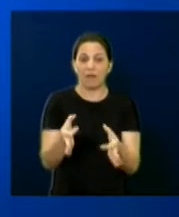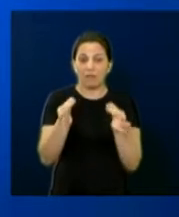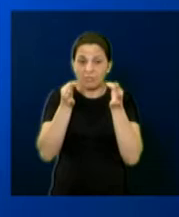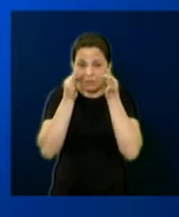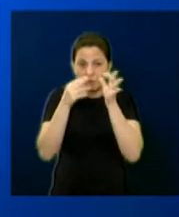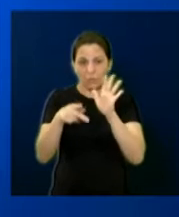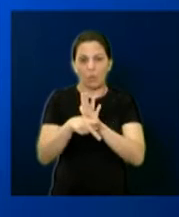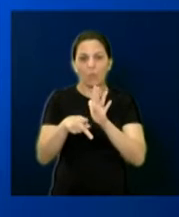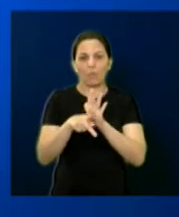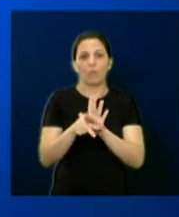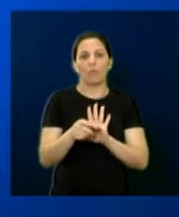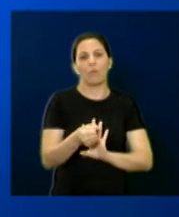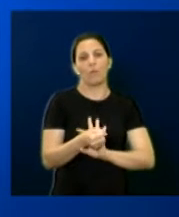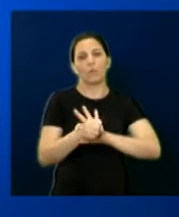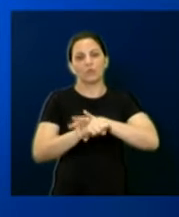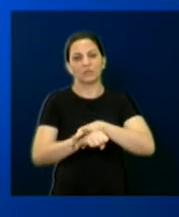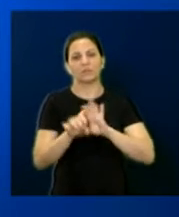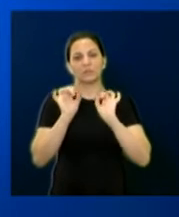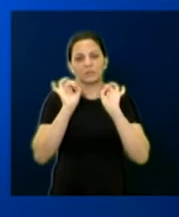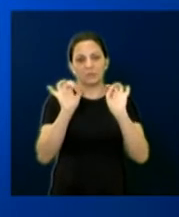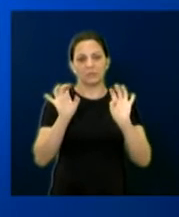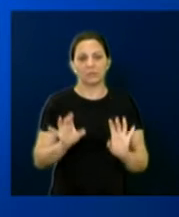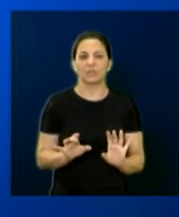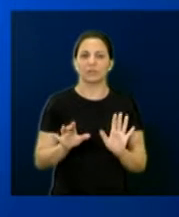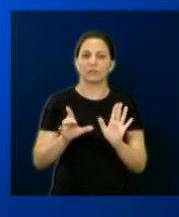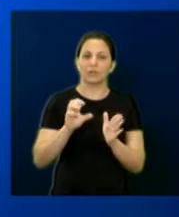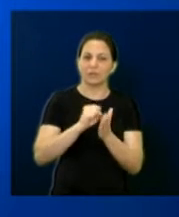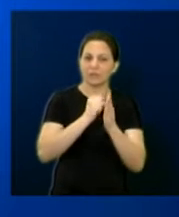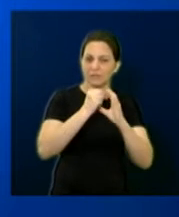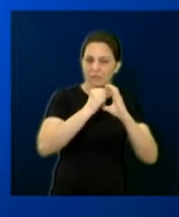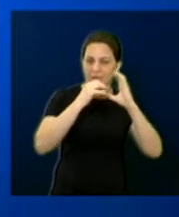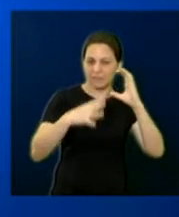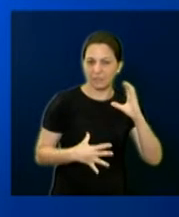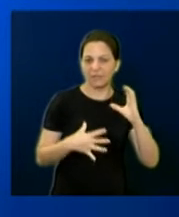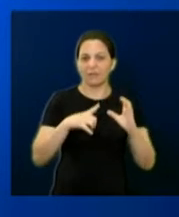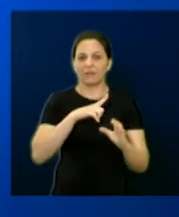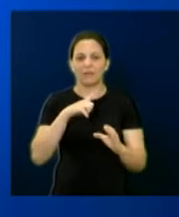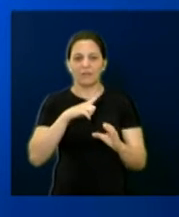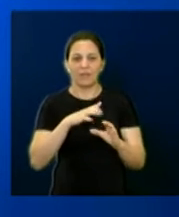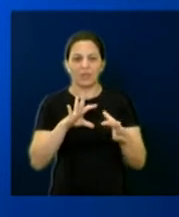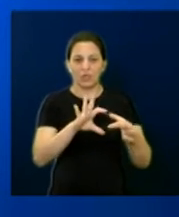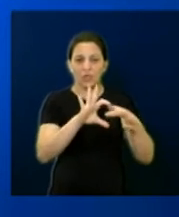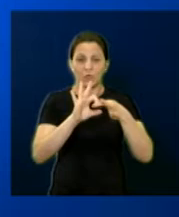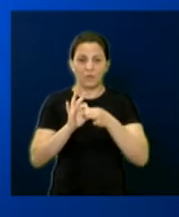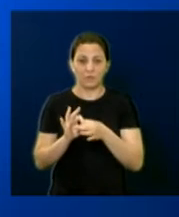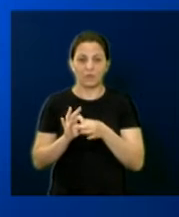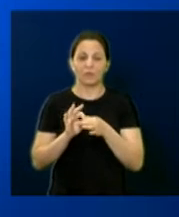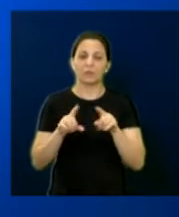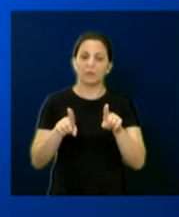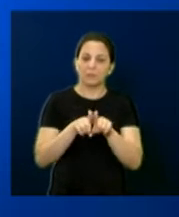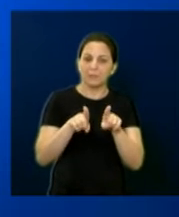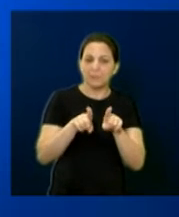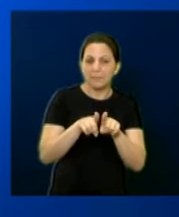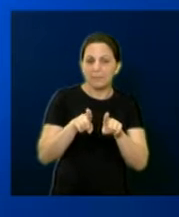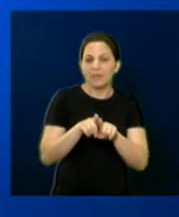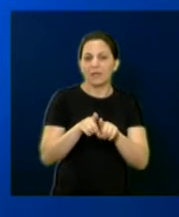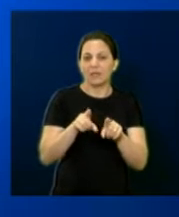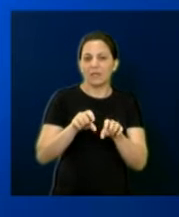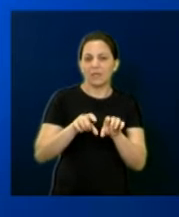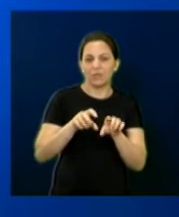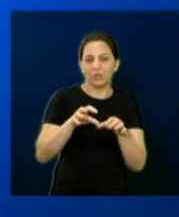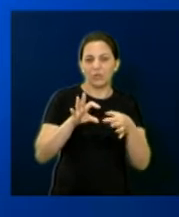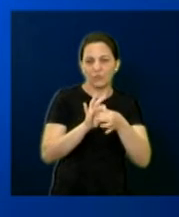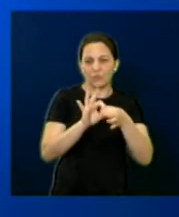Protecionista Especializado se caracteriza em média complexidade, fragilidade de vínculos e alta complexidade, ruptura de